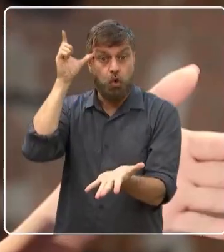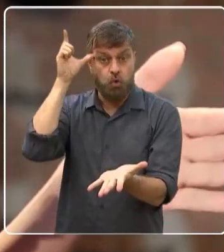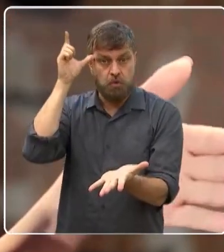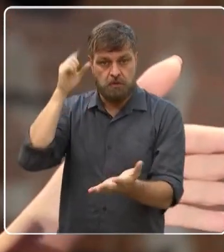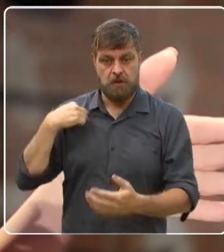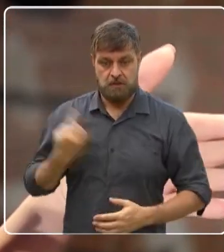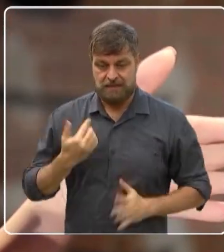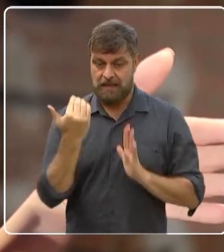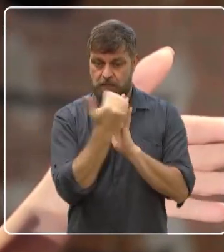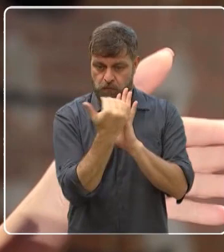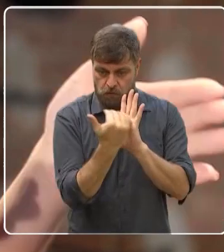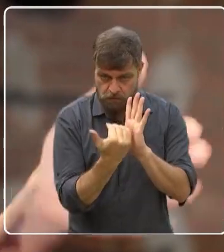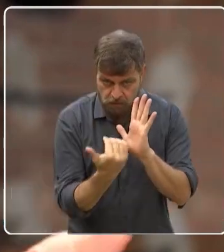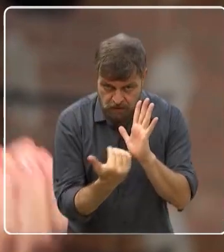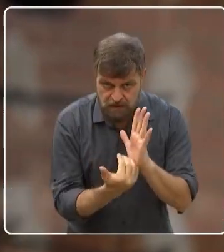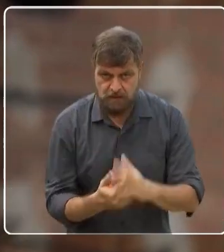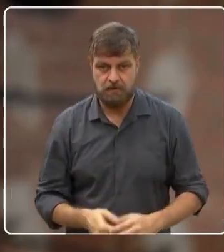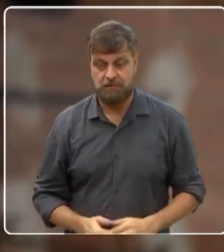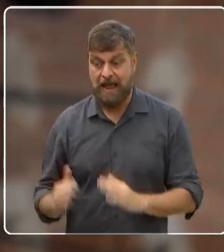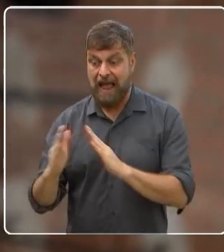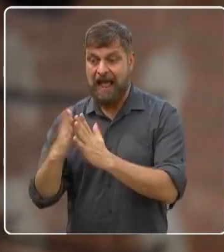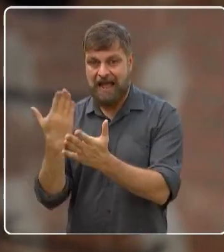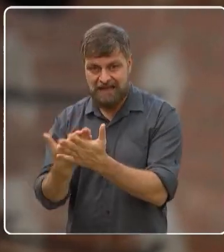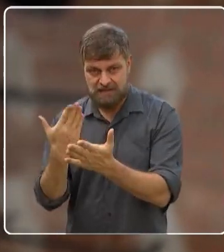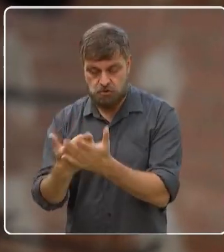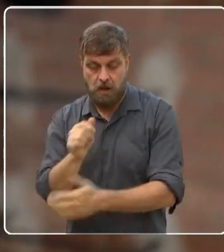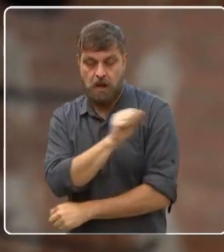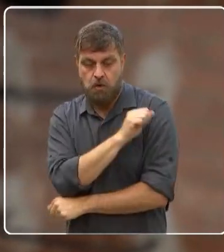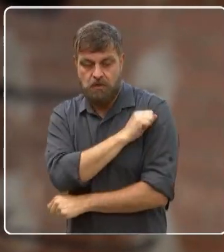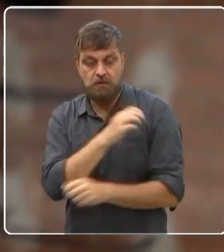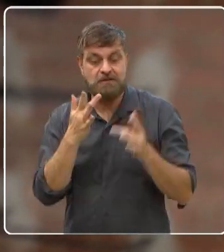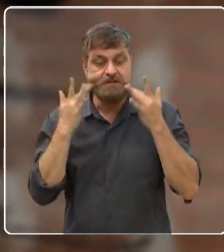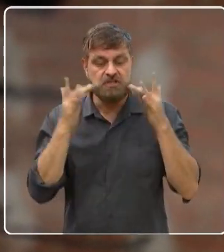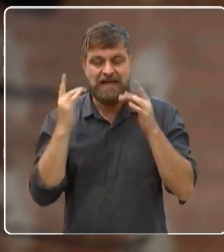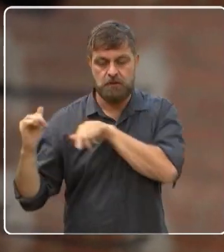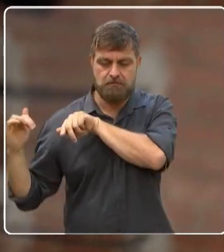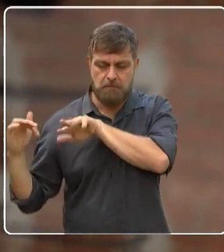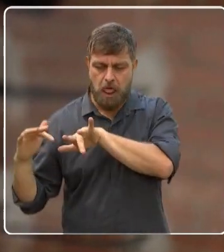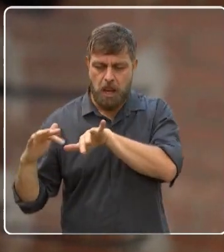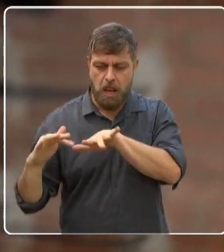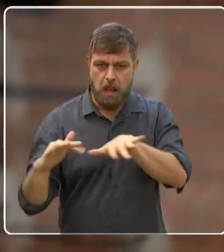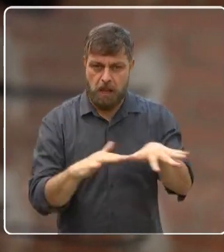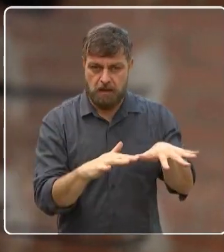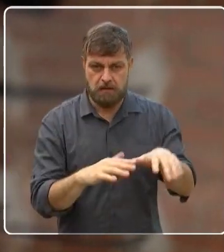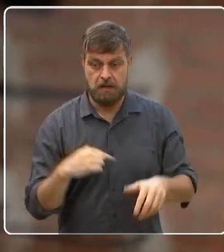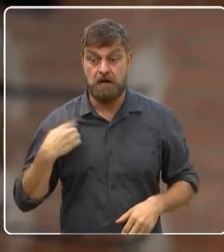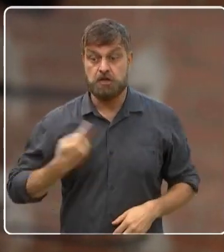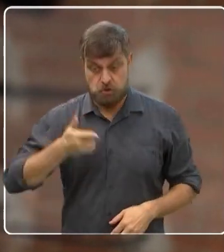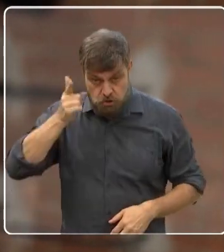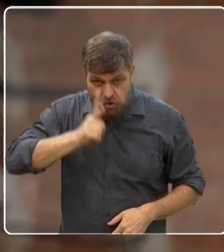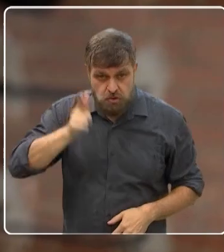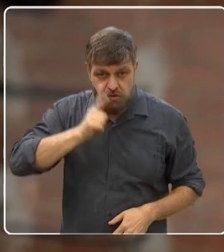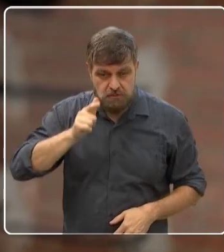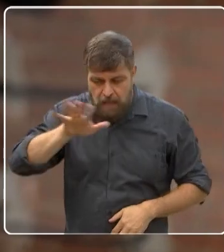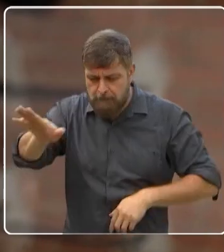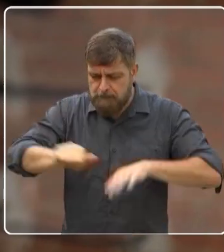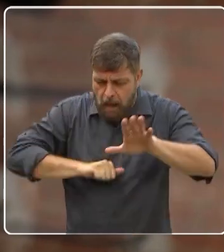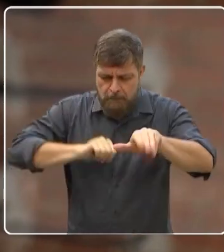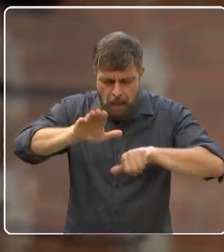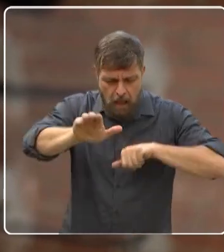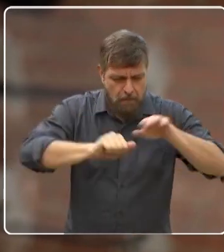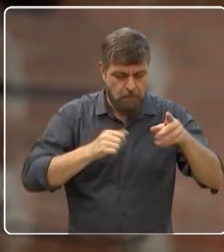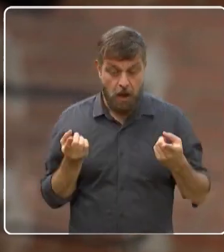nós temos esse programa, né? Que é A Escola Vai ao Teatro. A gente consegue essa